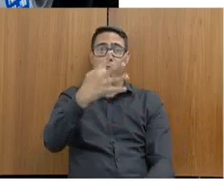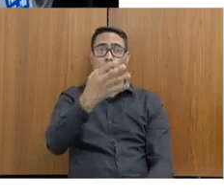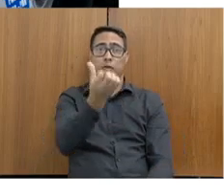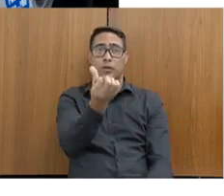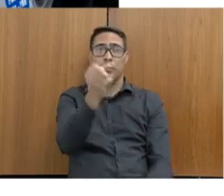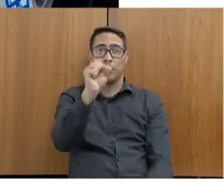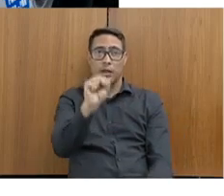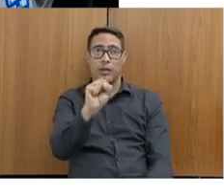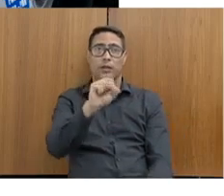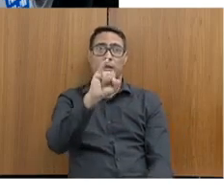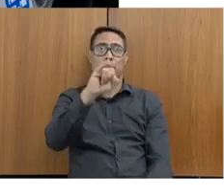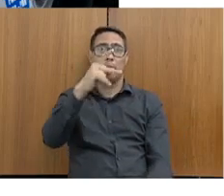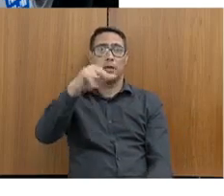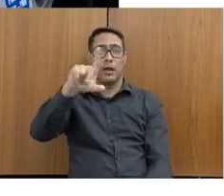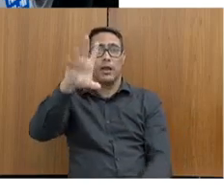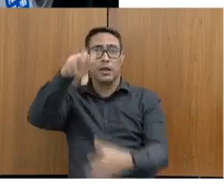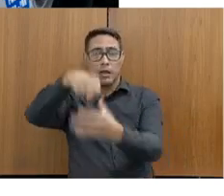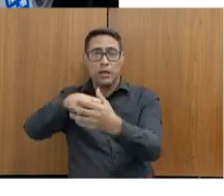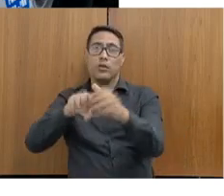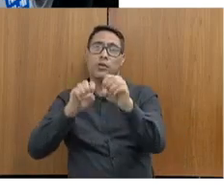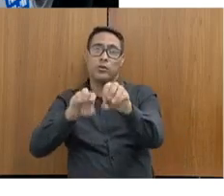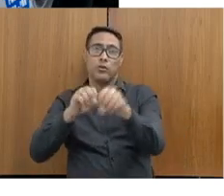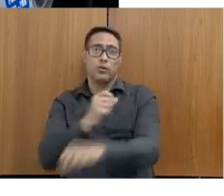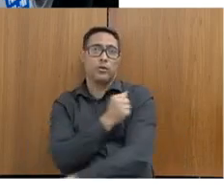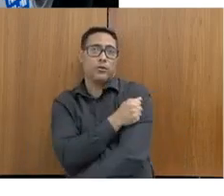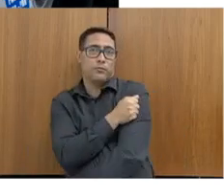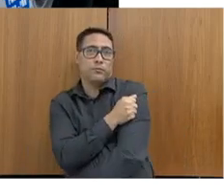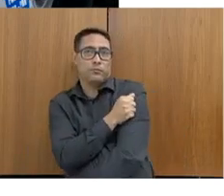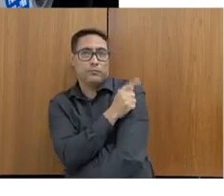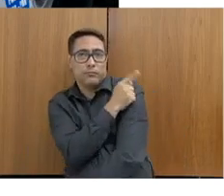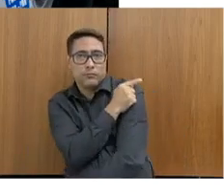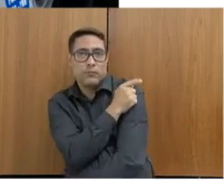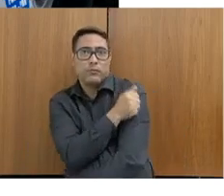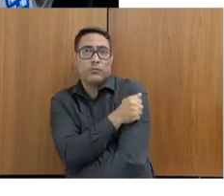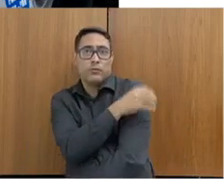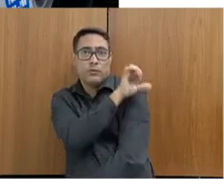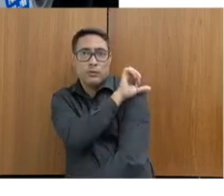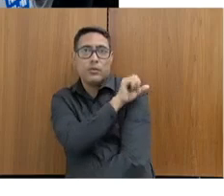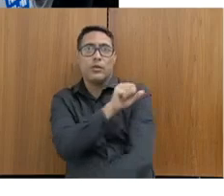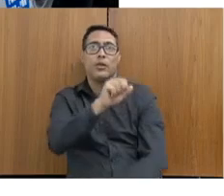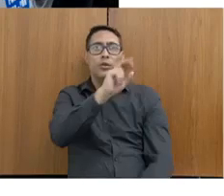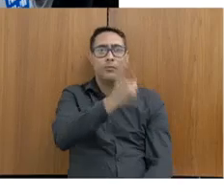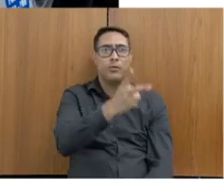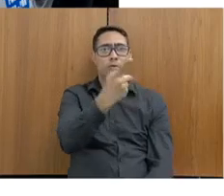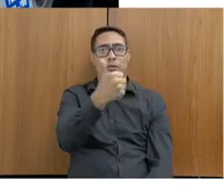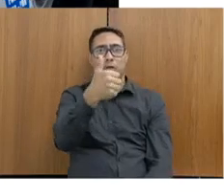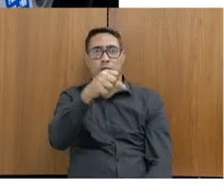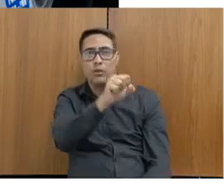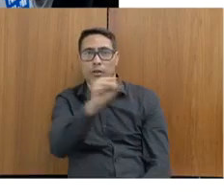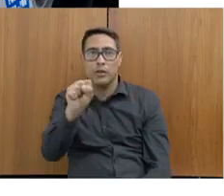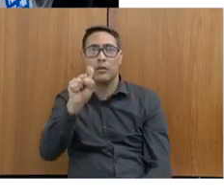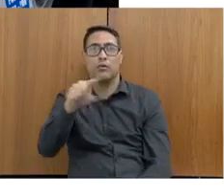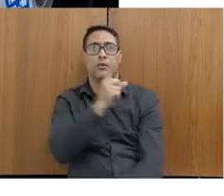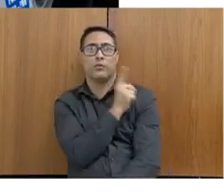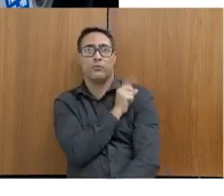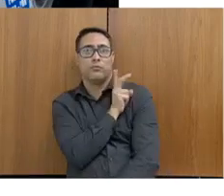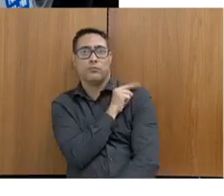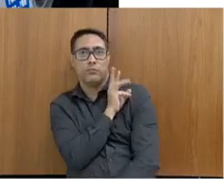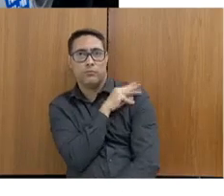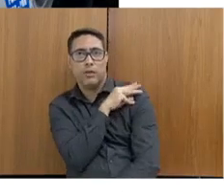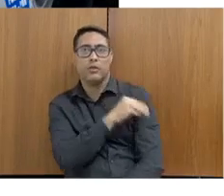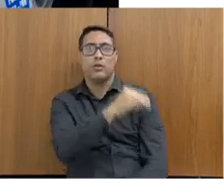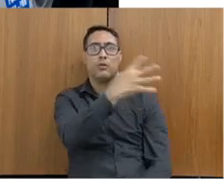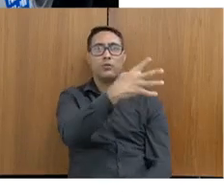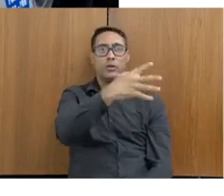IPLs no ensino fundamental, 2.188 no ensino médio, 447 já cursando o ensino superior.